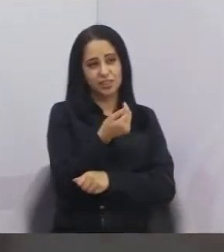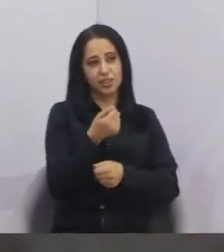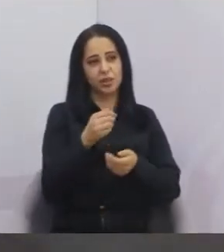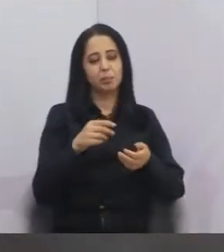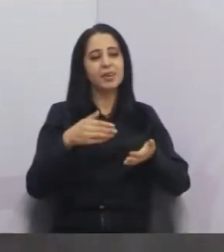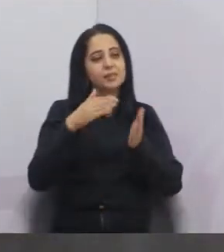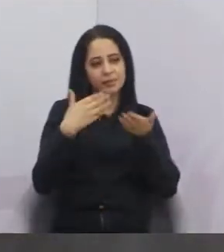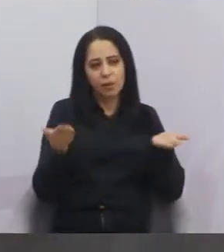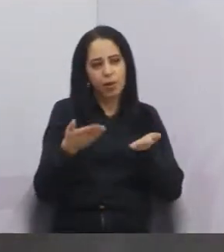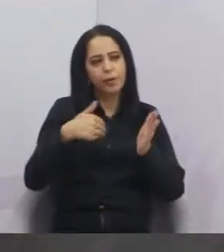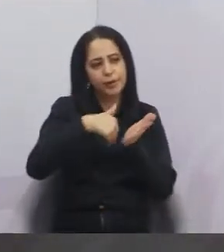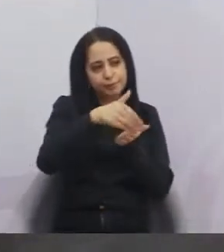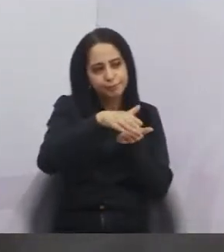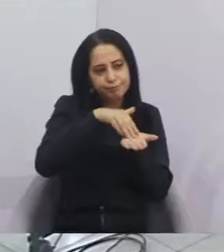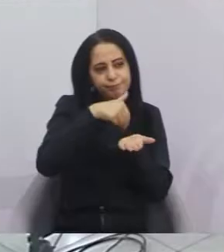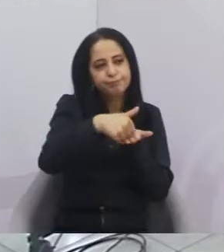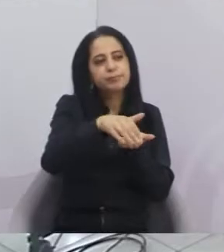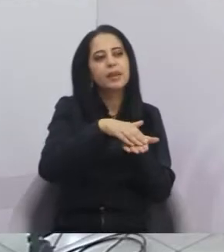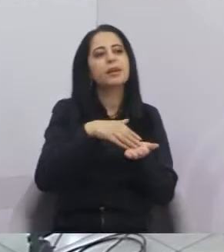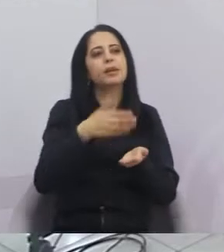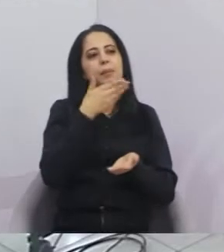pintura aí para melhorar aí o trânsito aí.